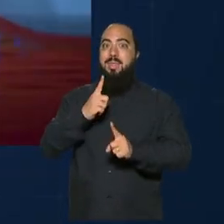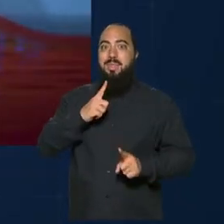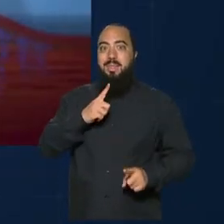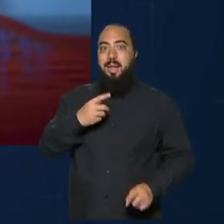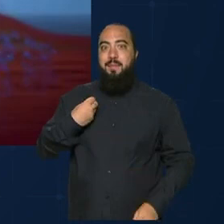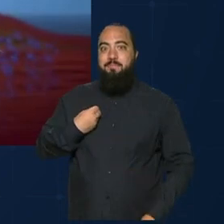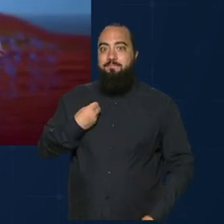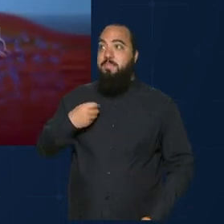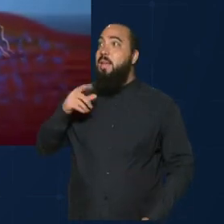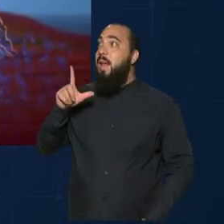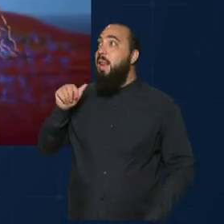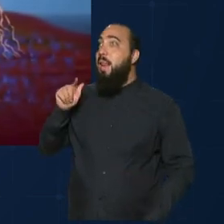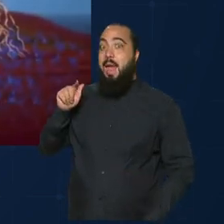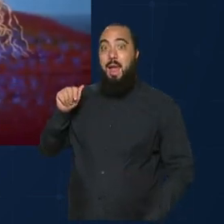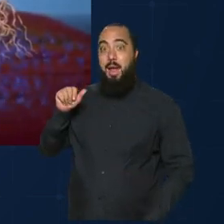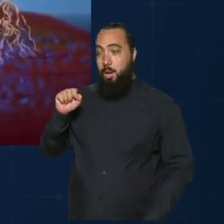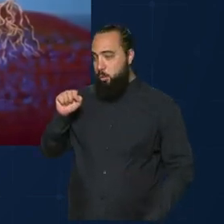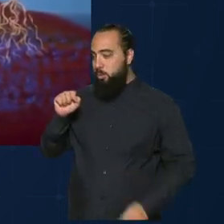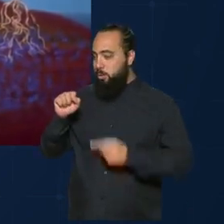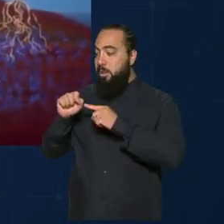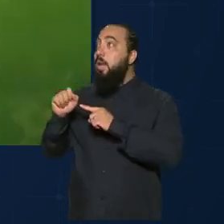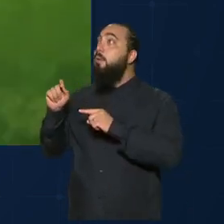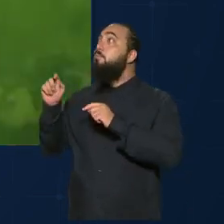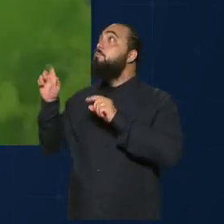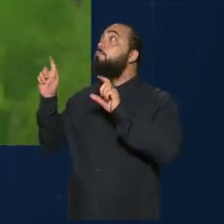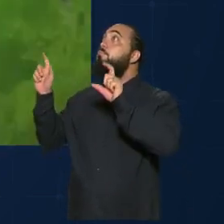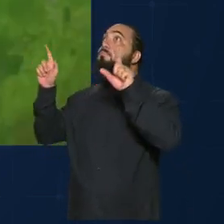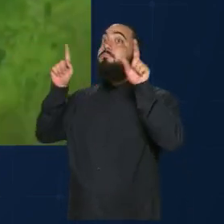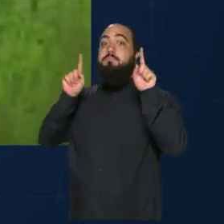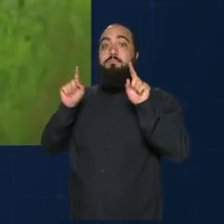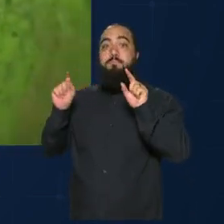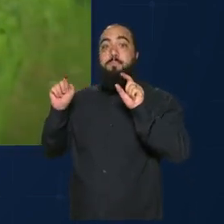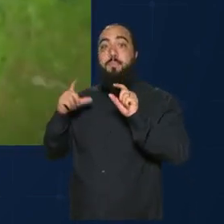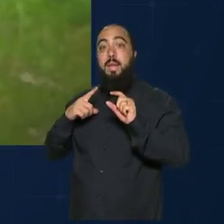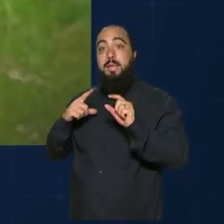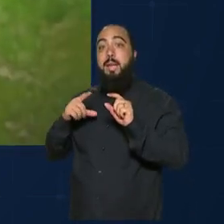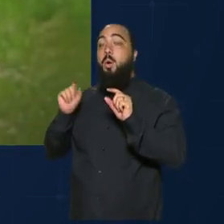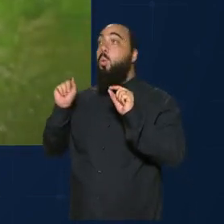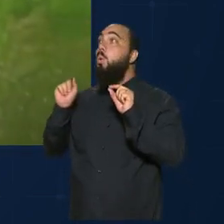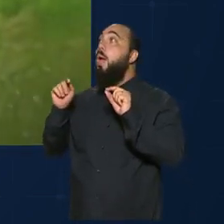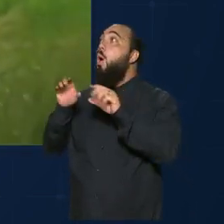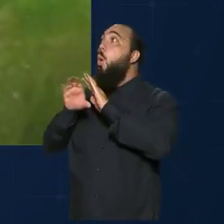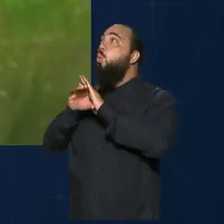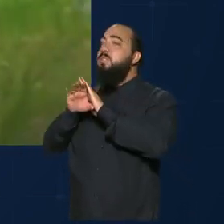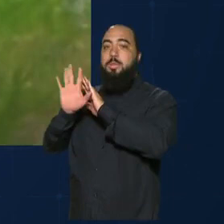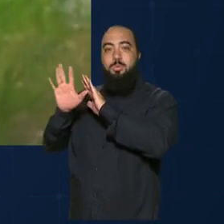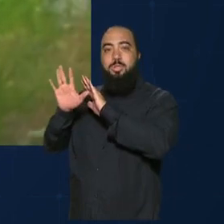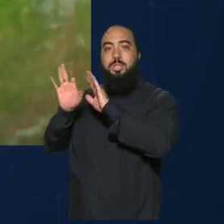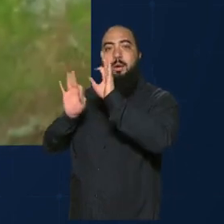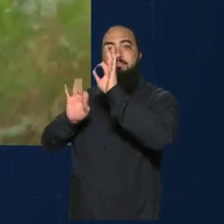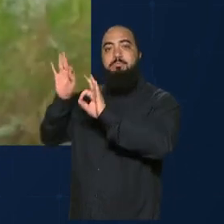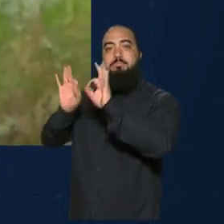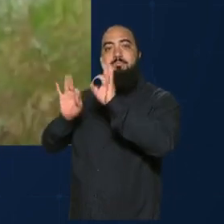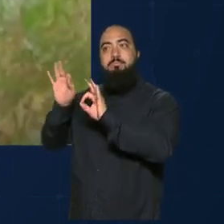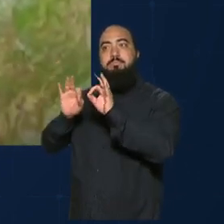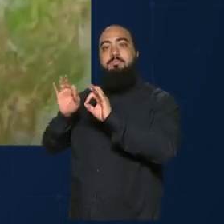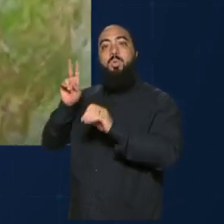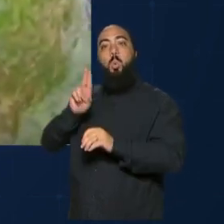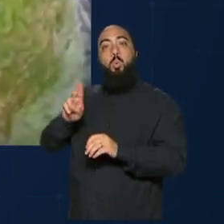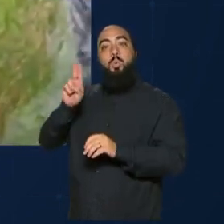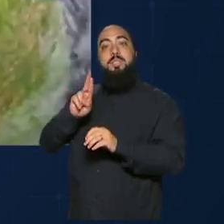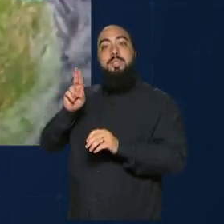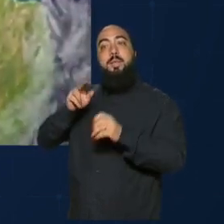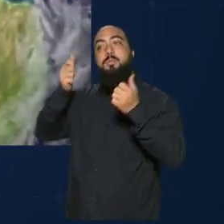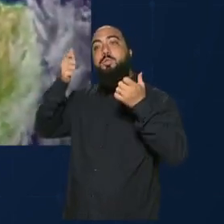dos lagos atmosféricos, o climatologista do INPE ressalta que o conceito já vem sendo utilizado para descrever o